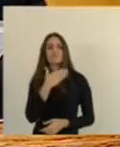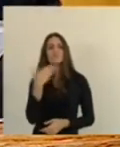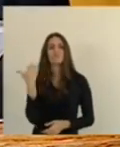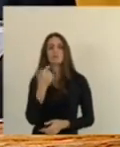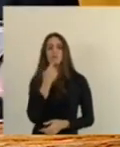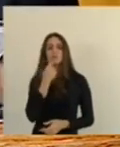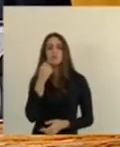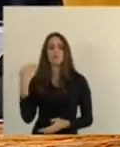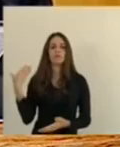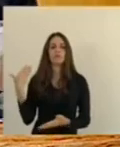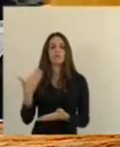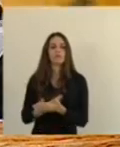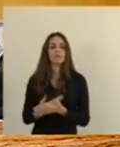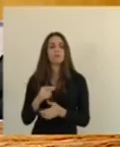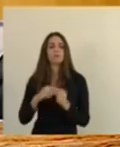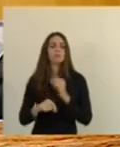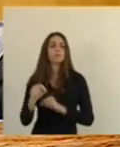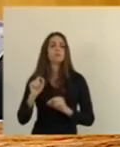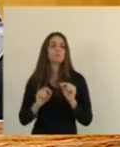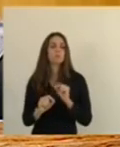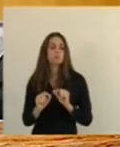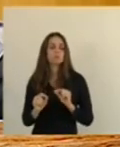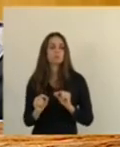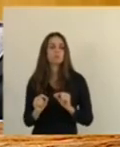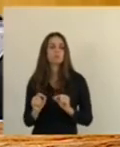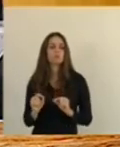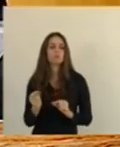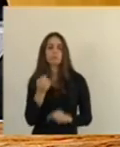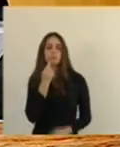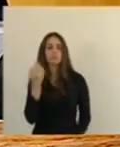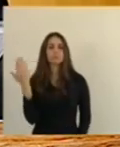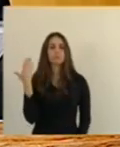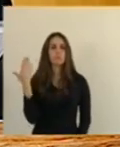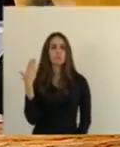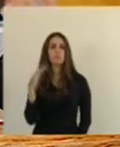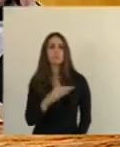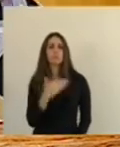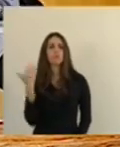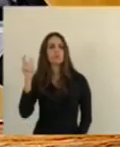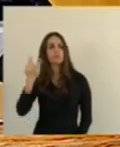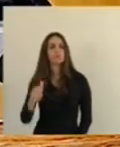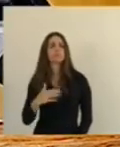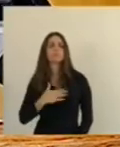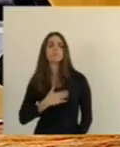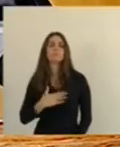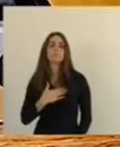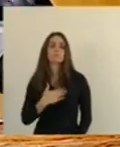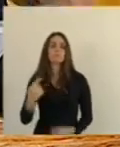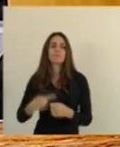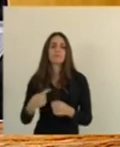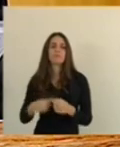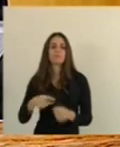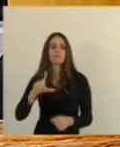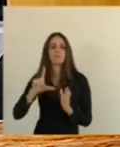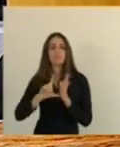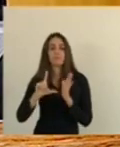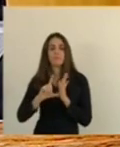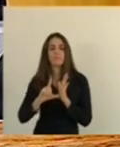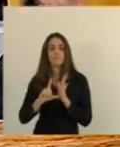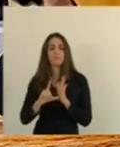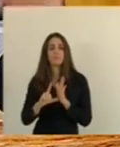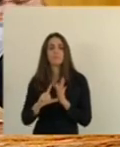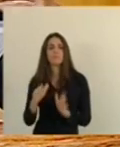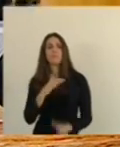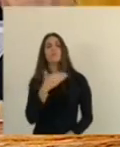recentemente, um grande amigo, que é uma pessoa muito querida no município de Niares, que morreu